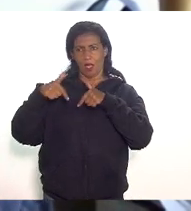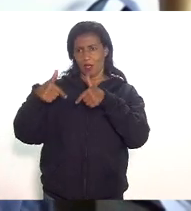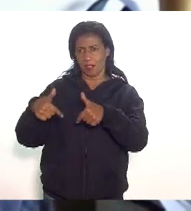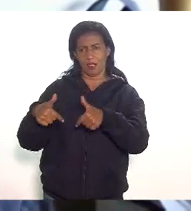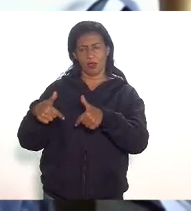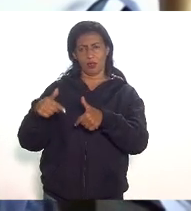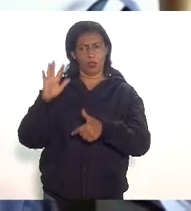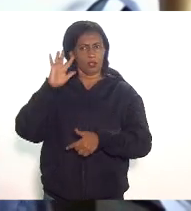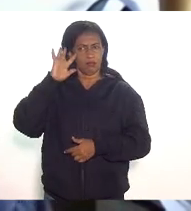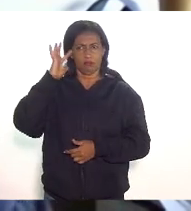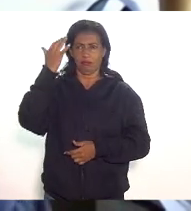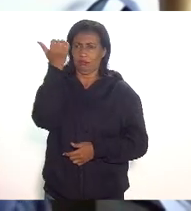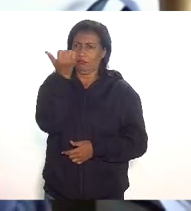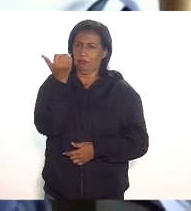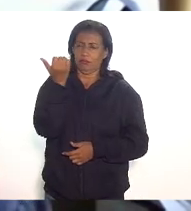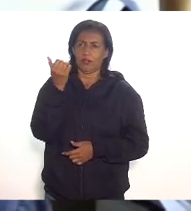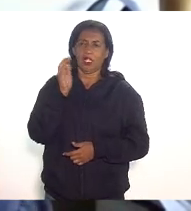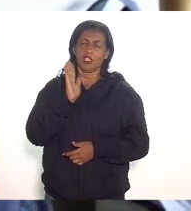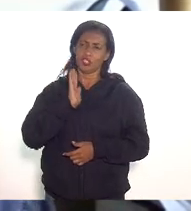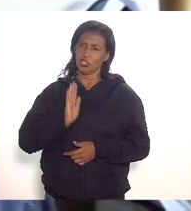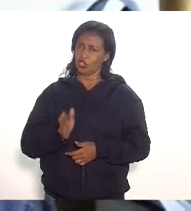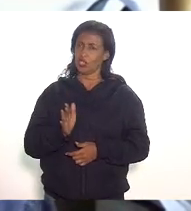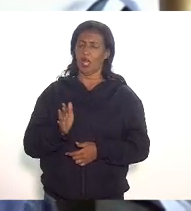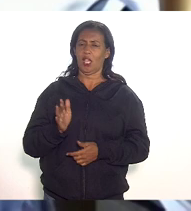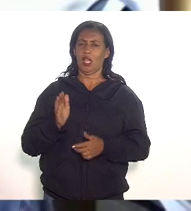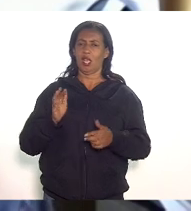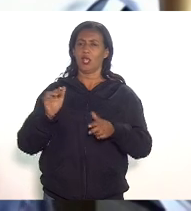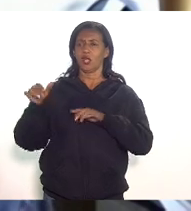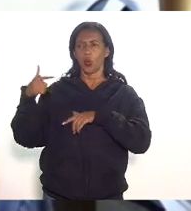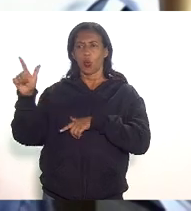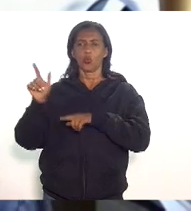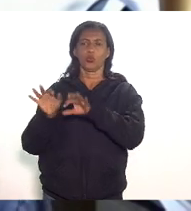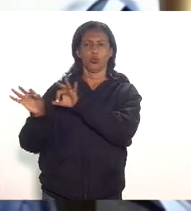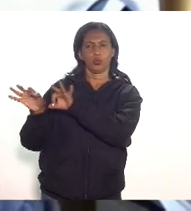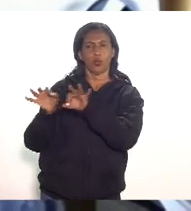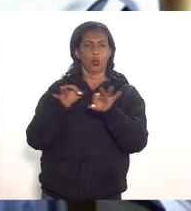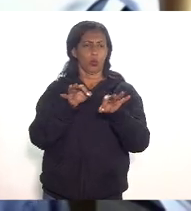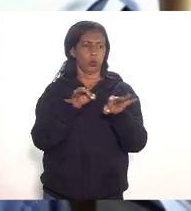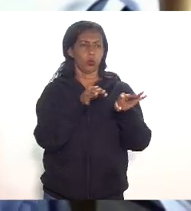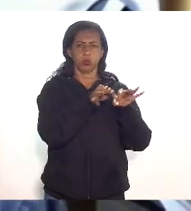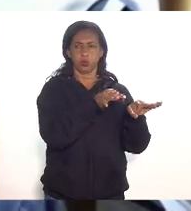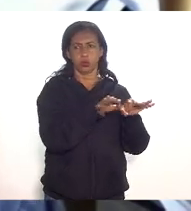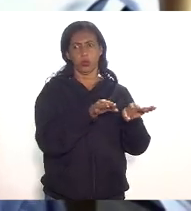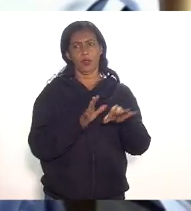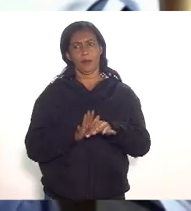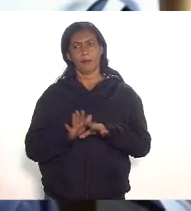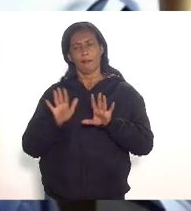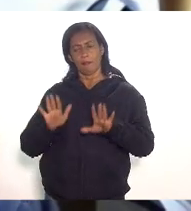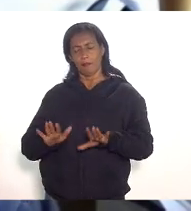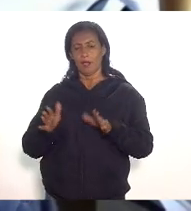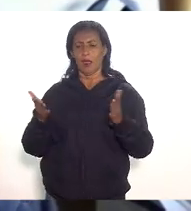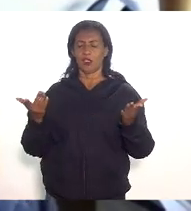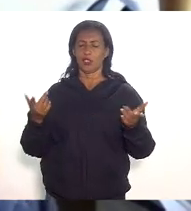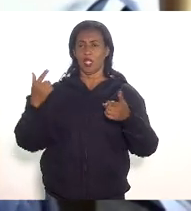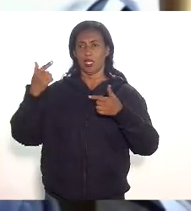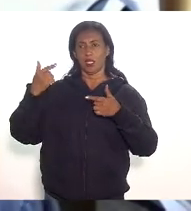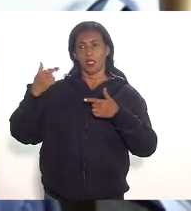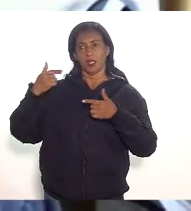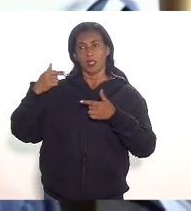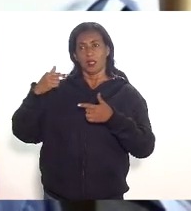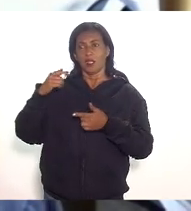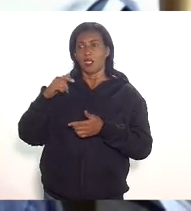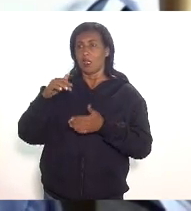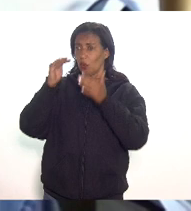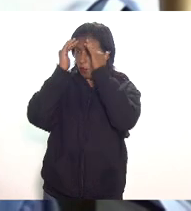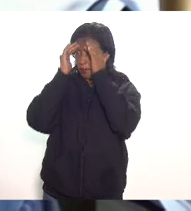decidir a gente já decidiu em diversos outros projetos eu entendo a sua ideia mas evidentemente quem descumpra a lei se